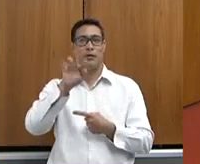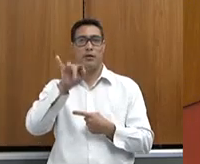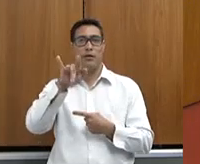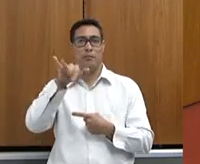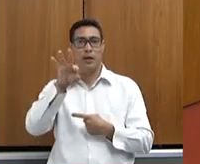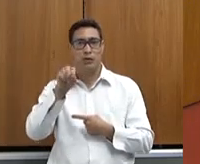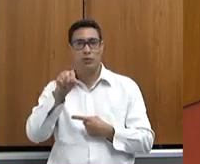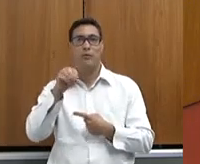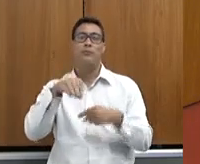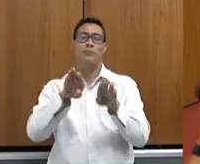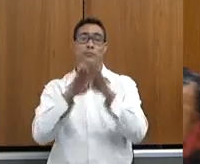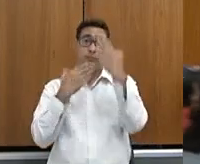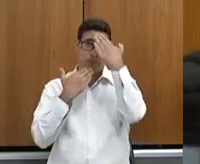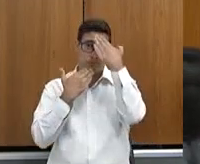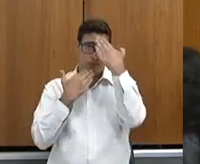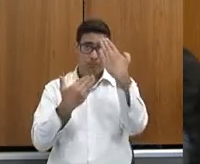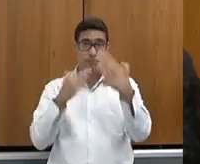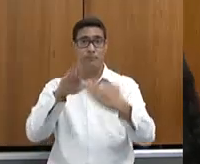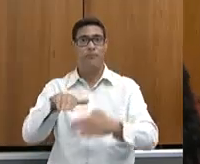presença.